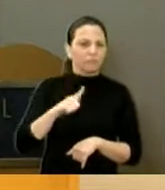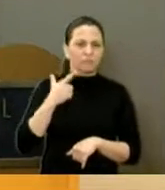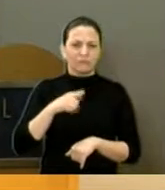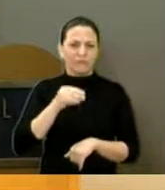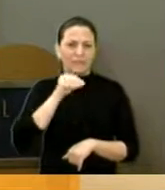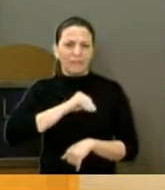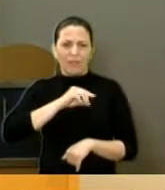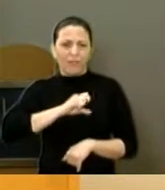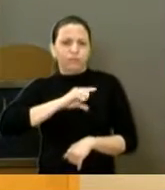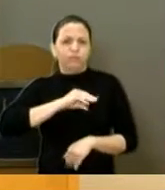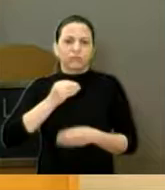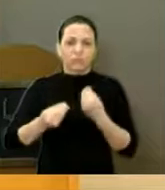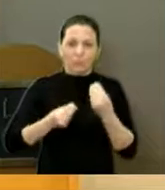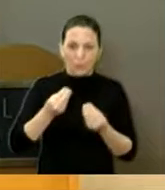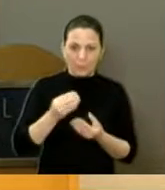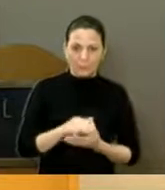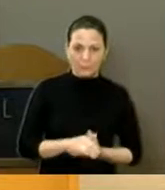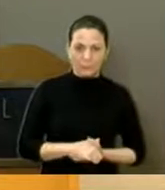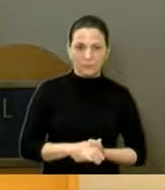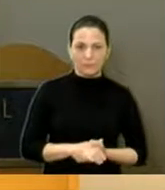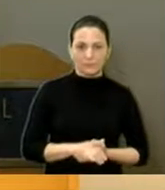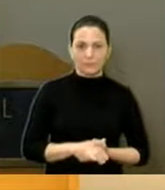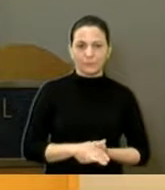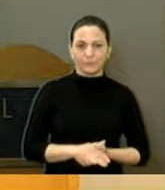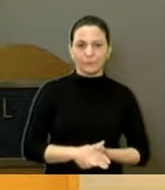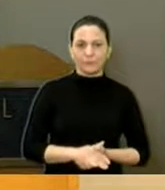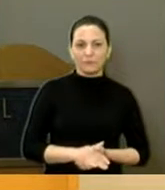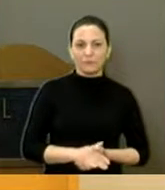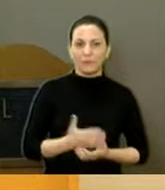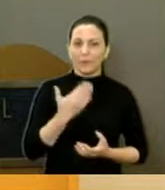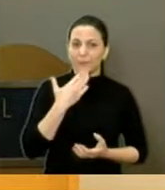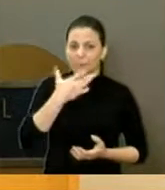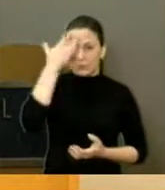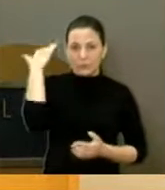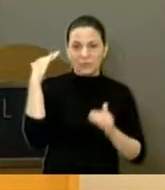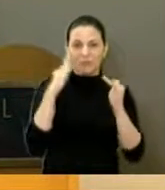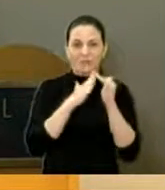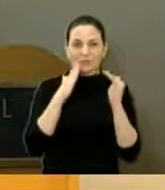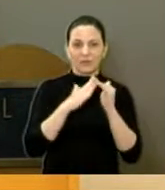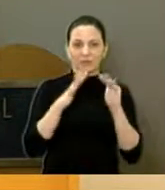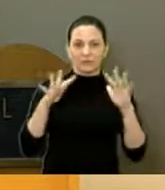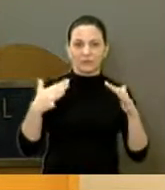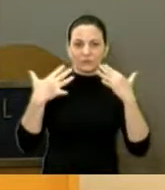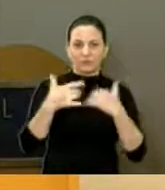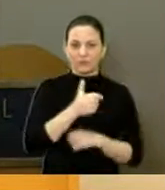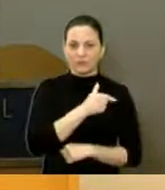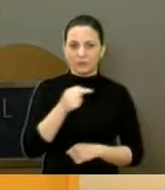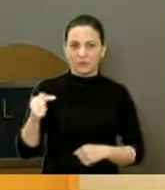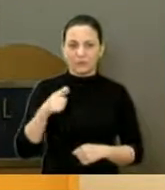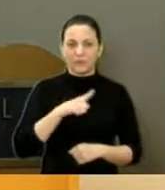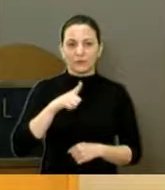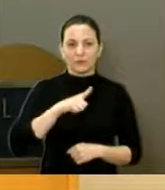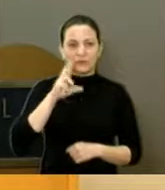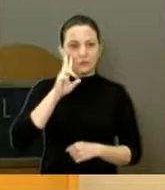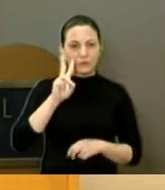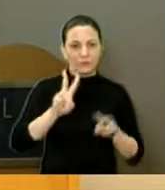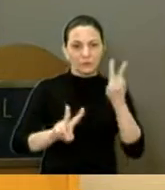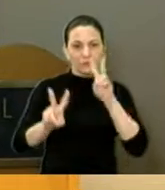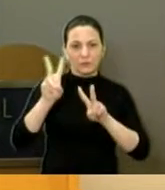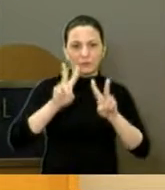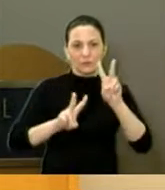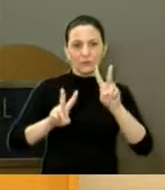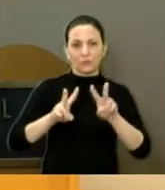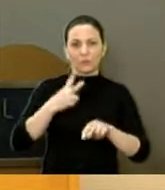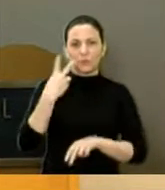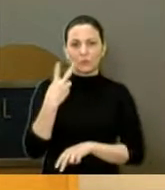Outra coisa que eu gostaria de pedir aos ouvintes em casa, quem está nos assistindo, que essa semana nós assistimos, acho que, se eu não